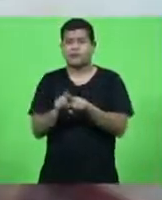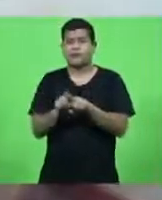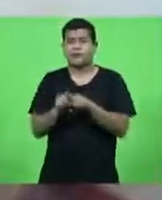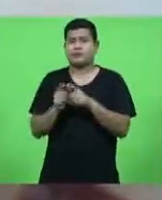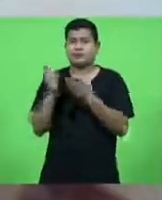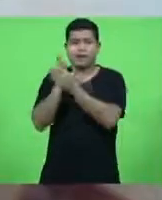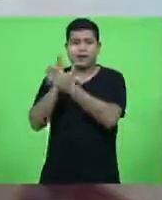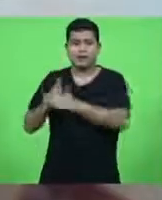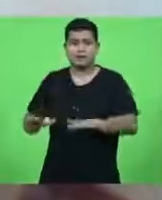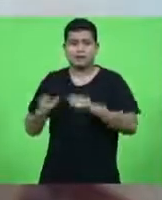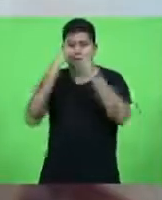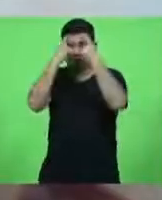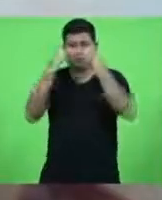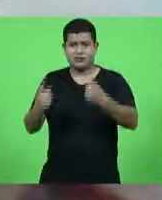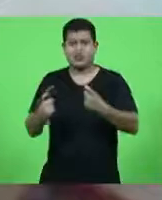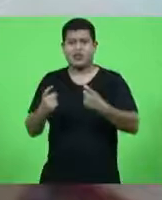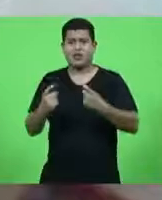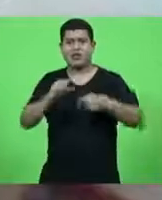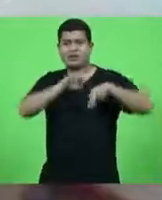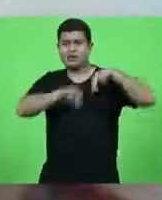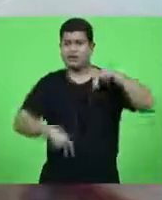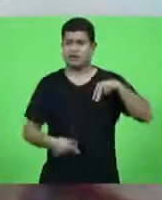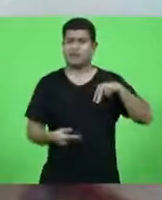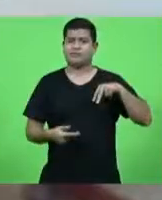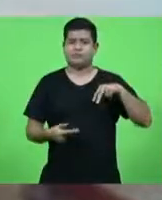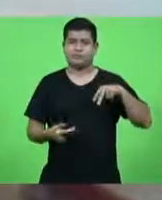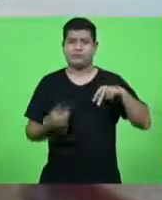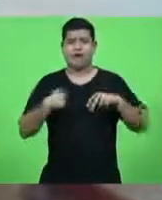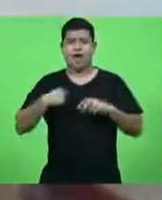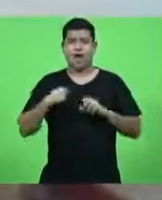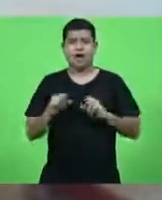gênero. Eu defendo um pacto